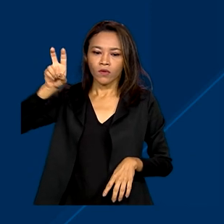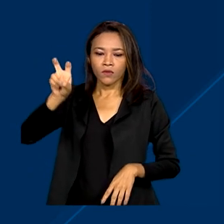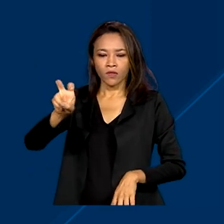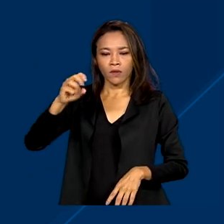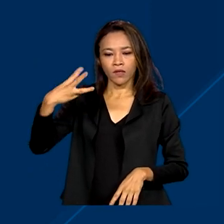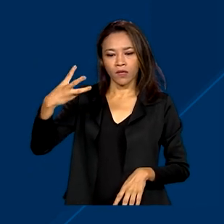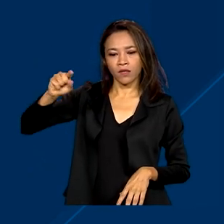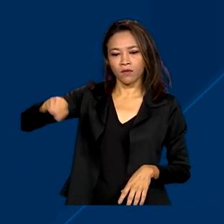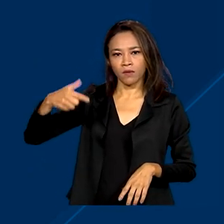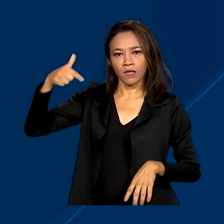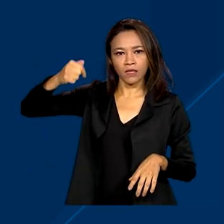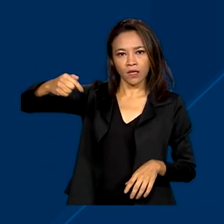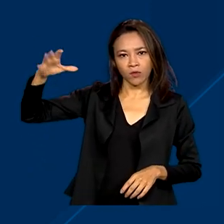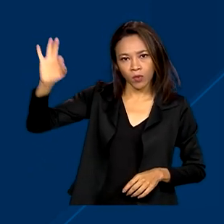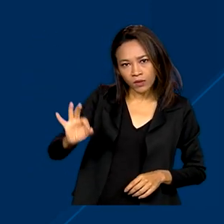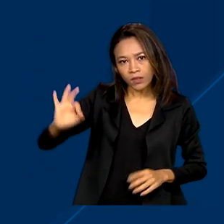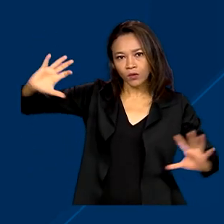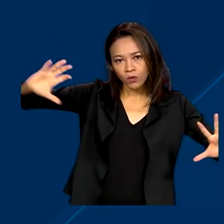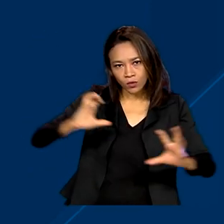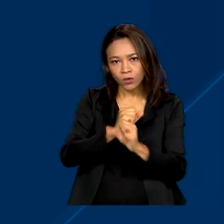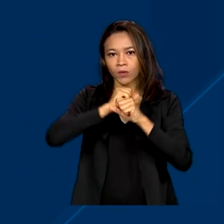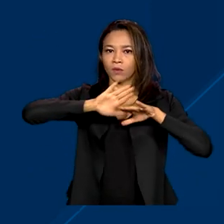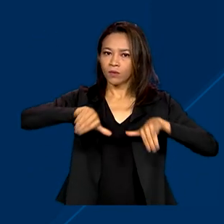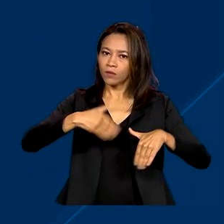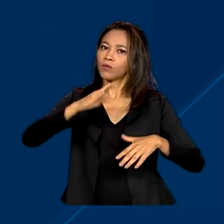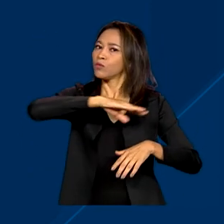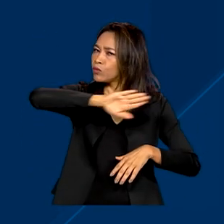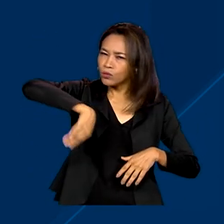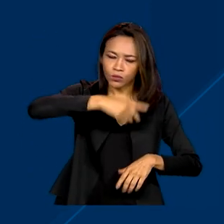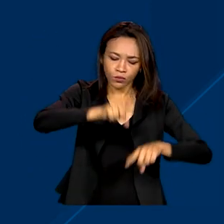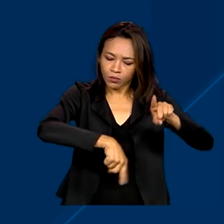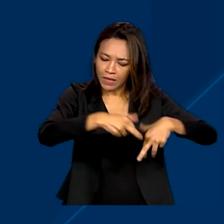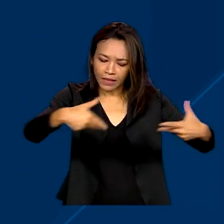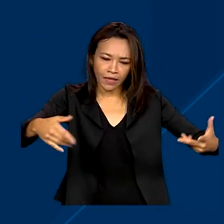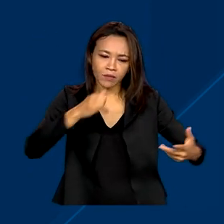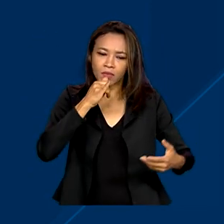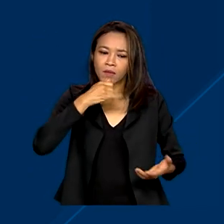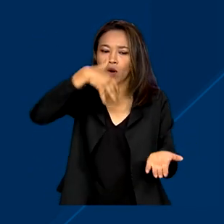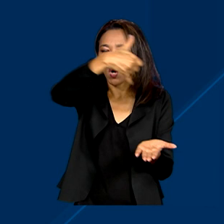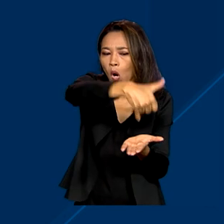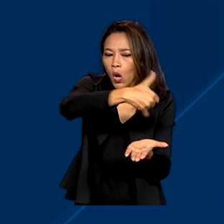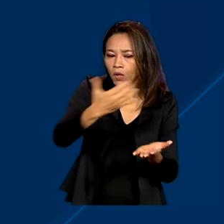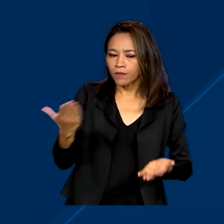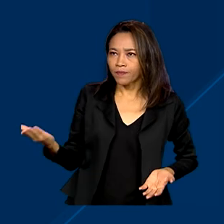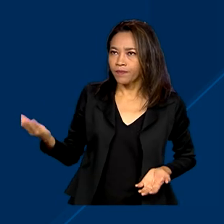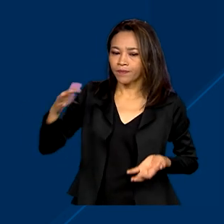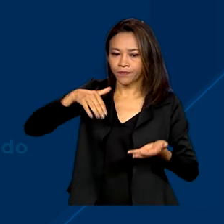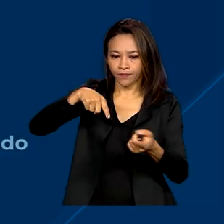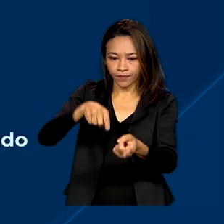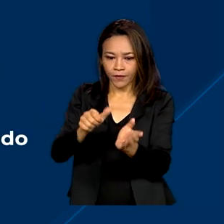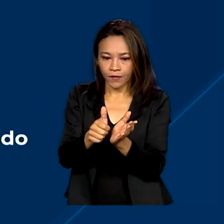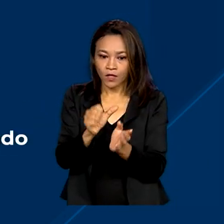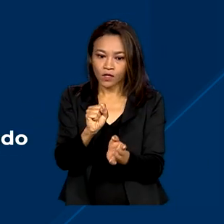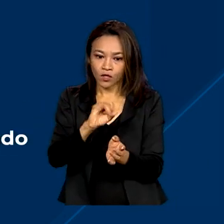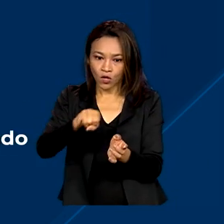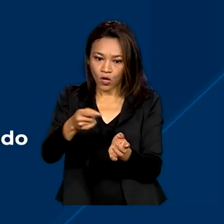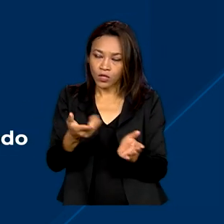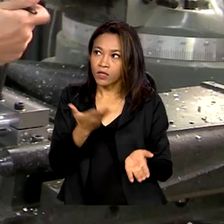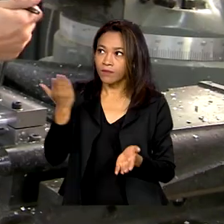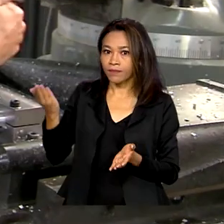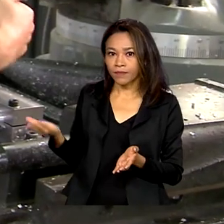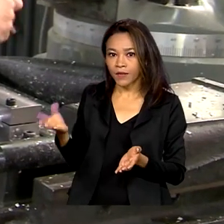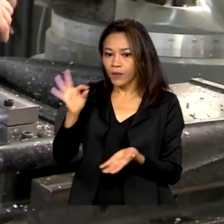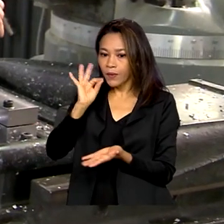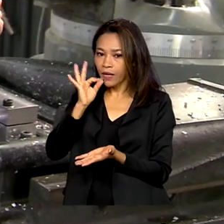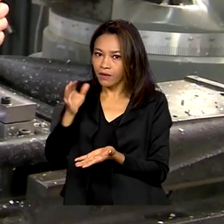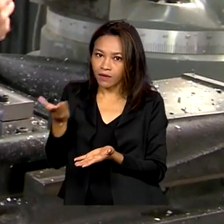,7% do total exportado. São itens como óleo bruto de petróleo, soja e café não torrado.